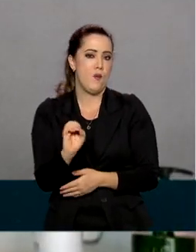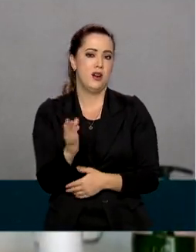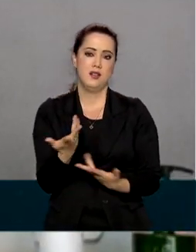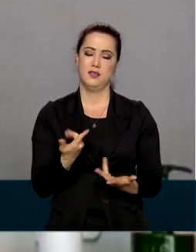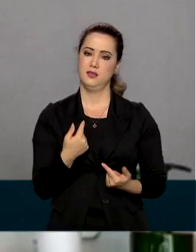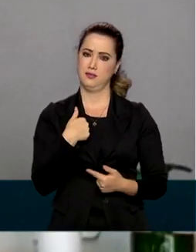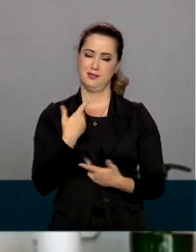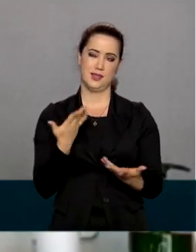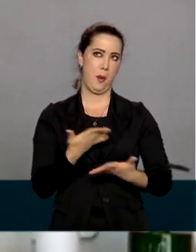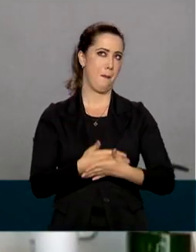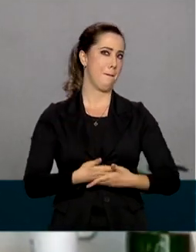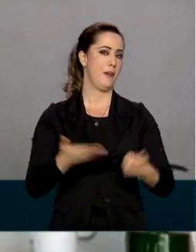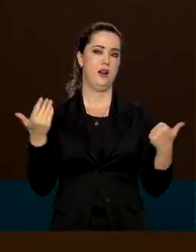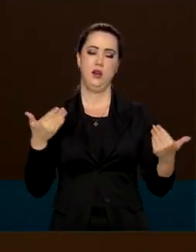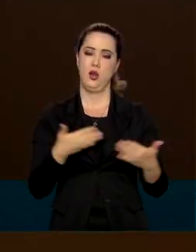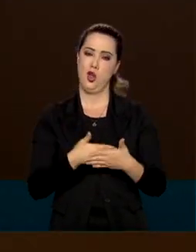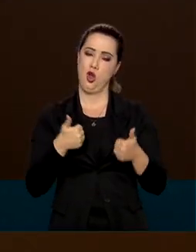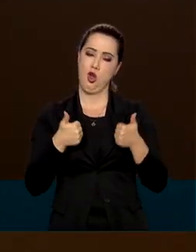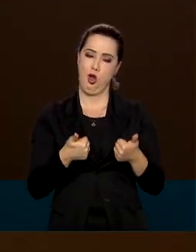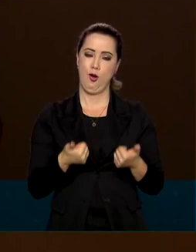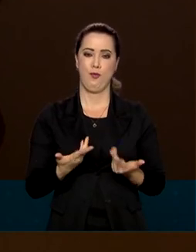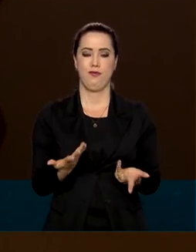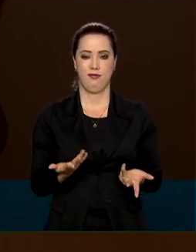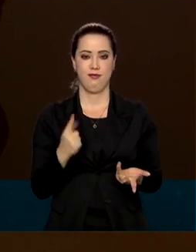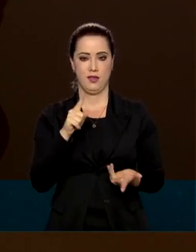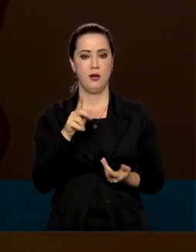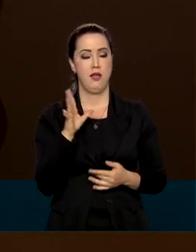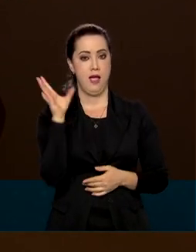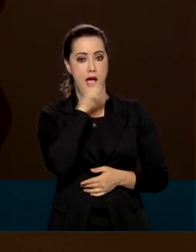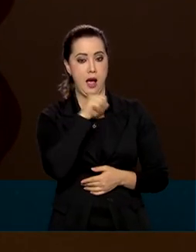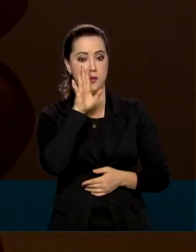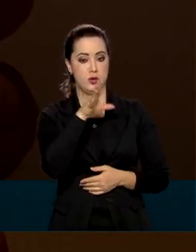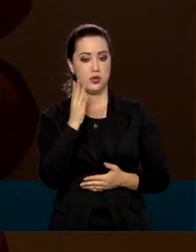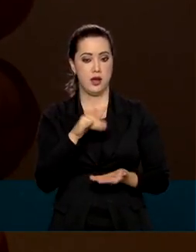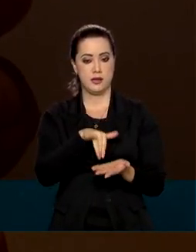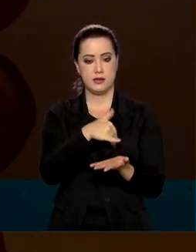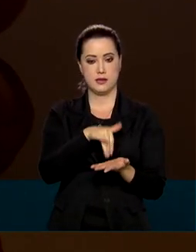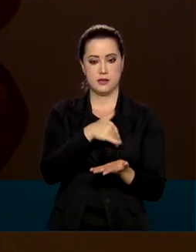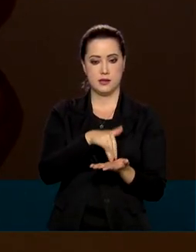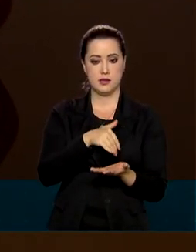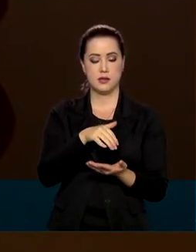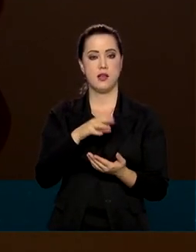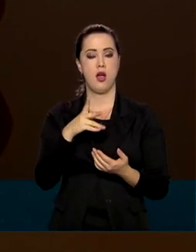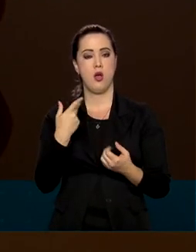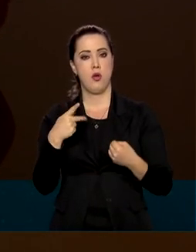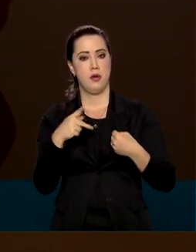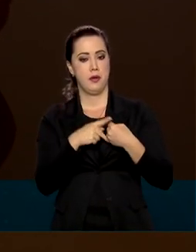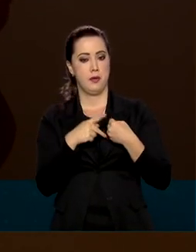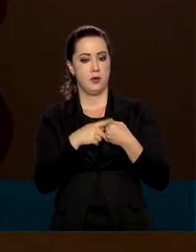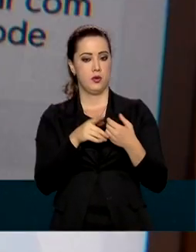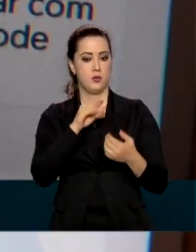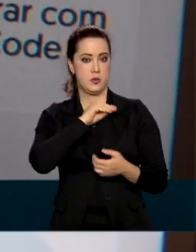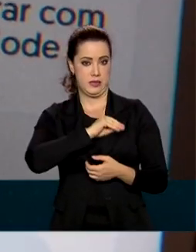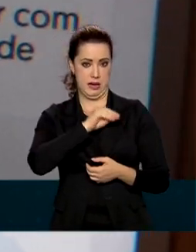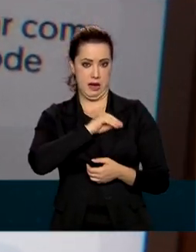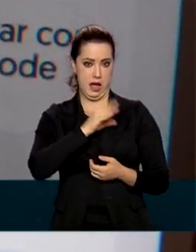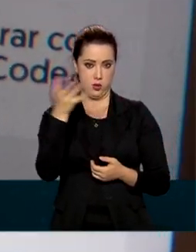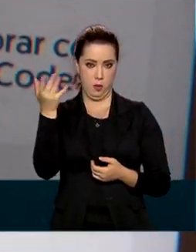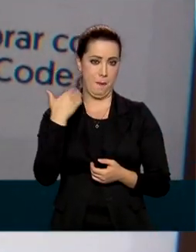Então, para mim, é de grande benefício. Muito em breve será possível cadastrar chave PIX para movimentar contas salários.